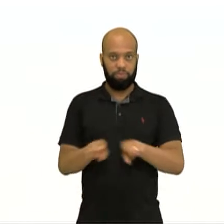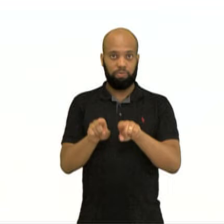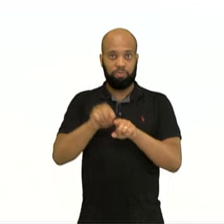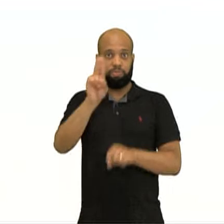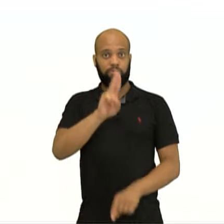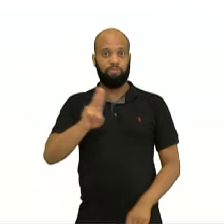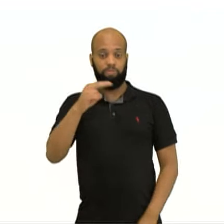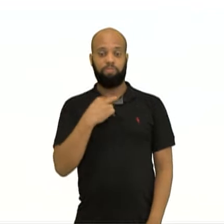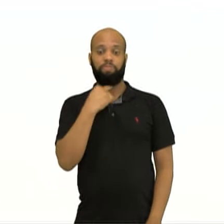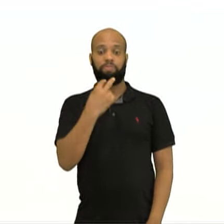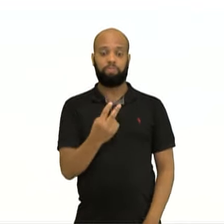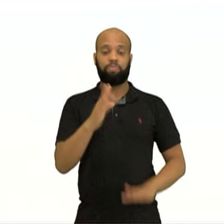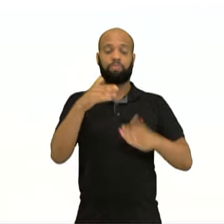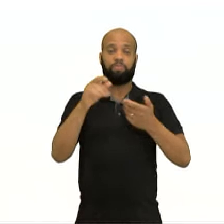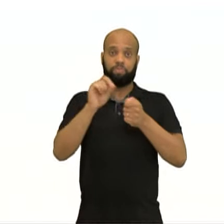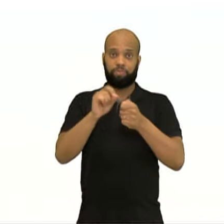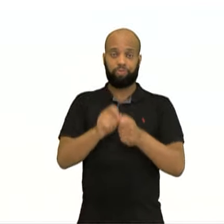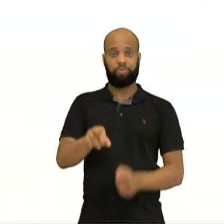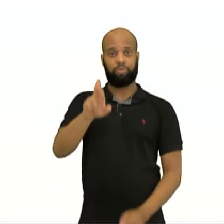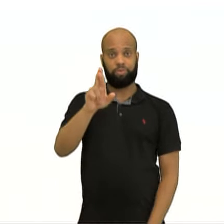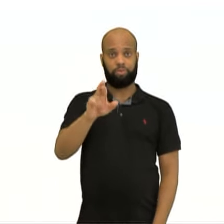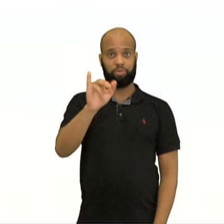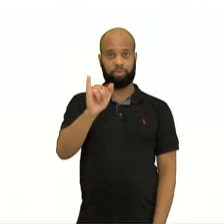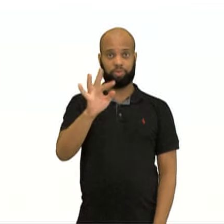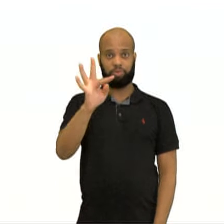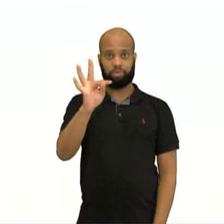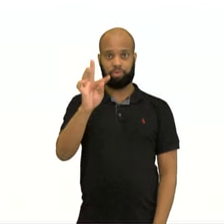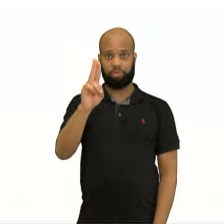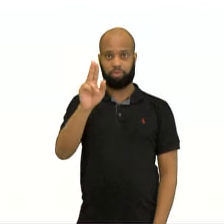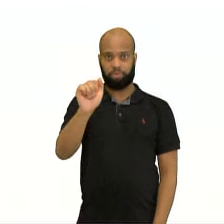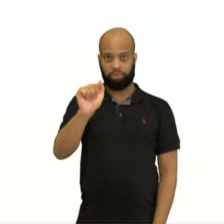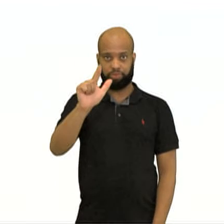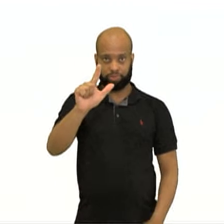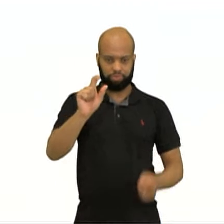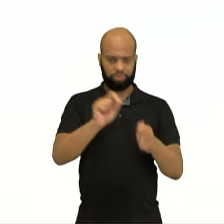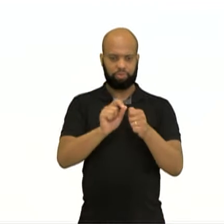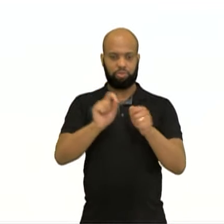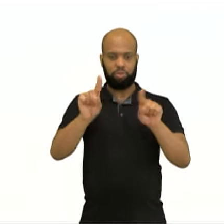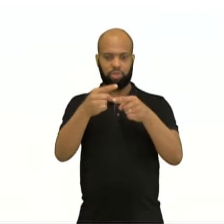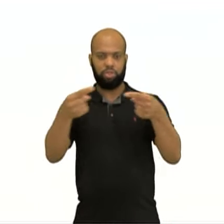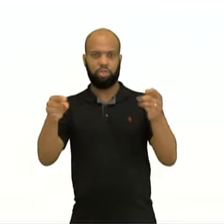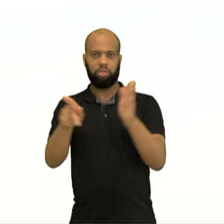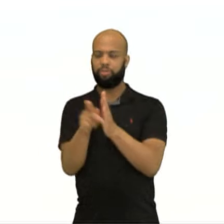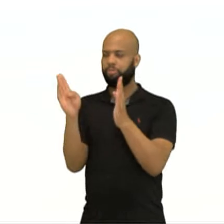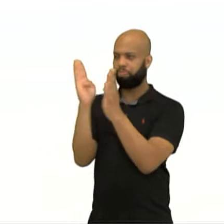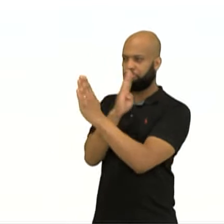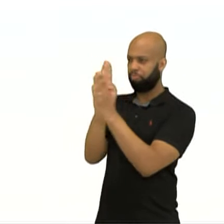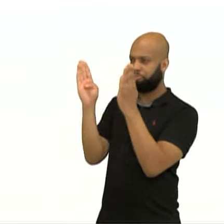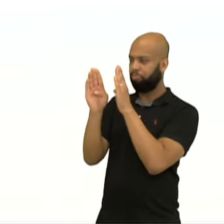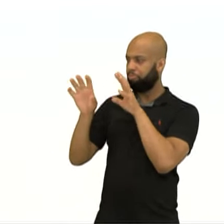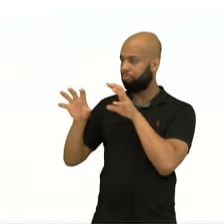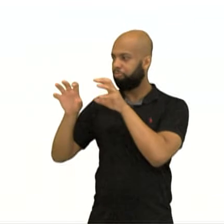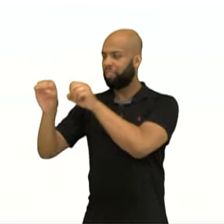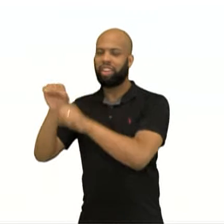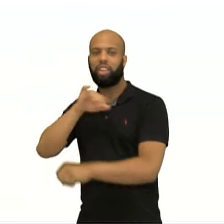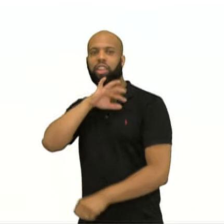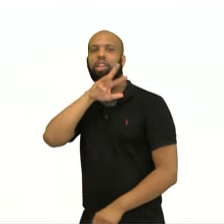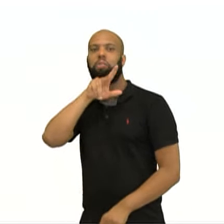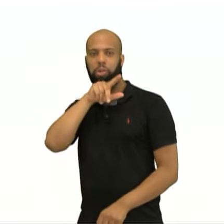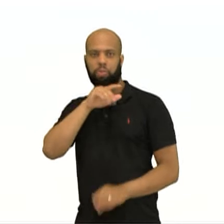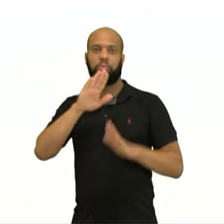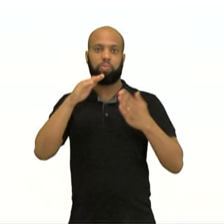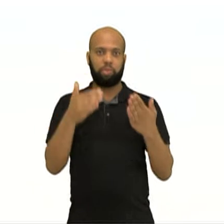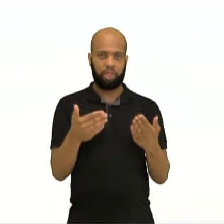dentro do ritual o levaria a possuir o animal a ser caçado. Místico homem primitivo, não é mesmo? Olha só.